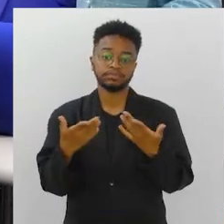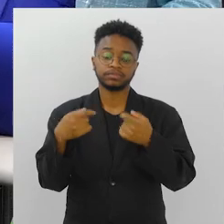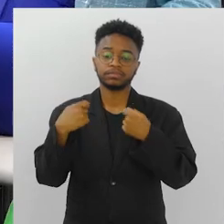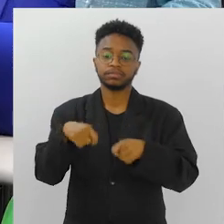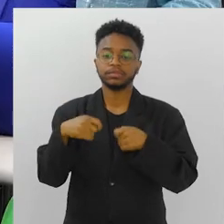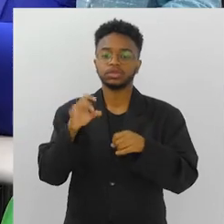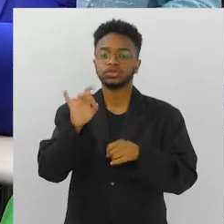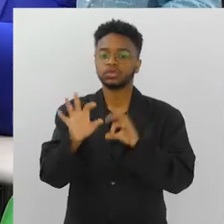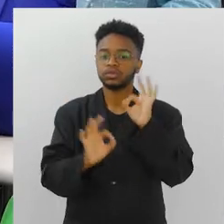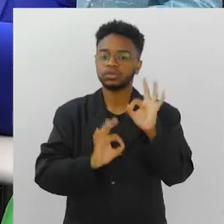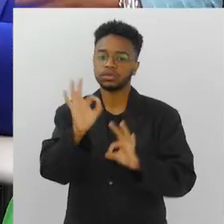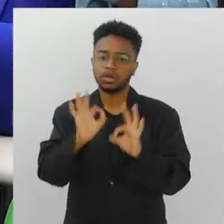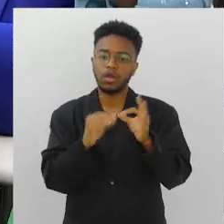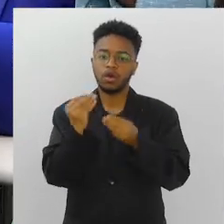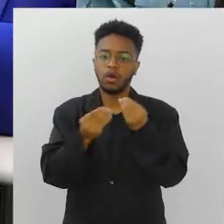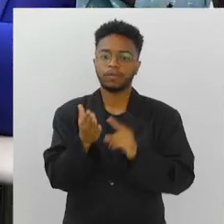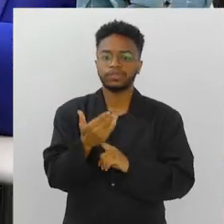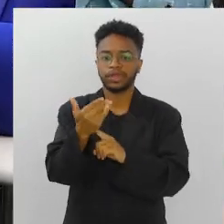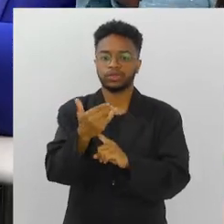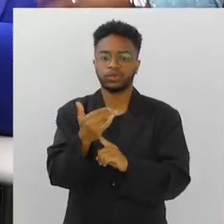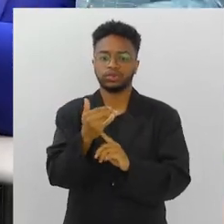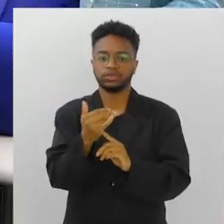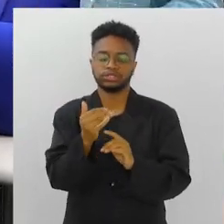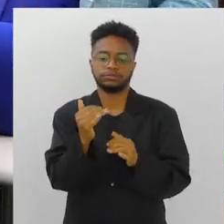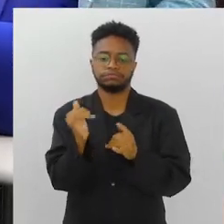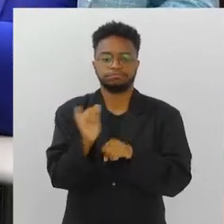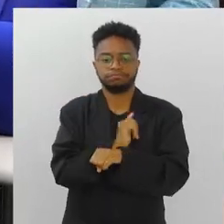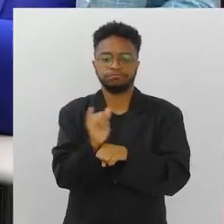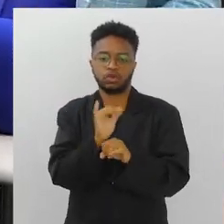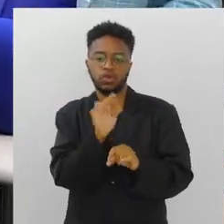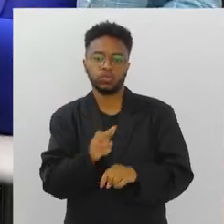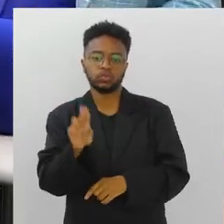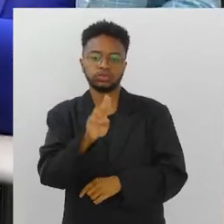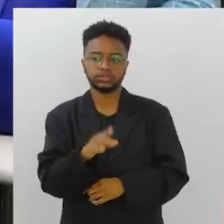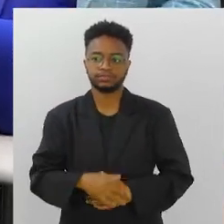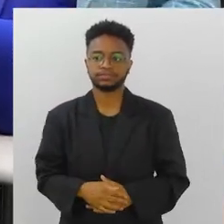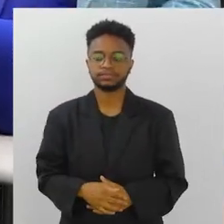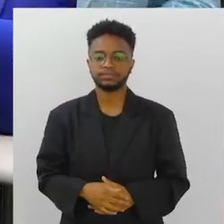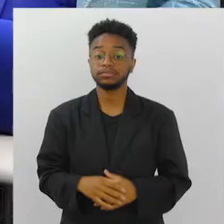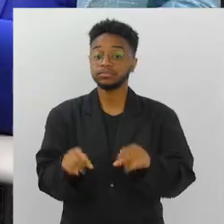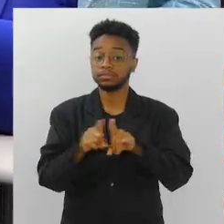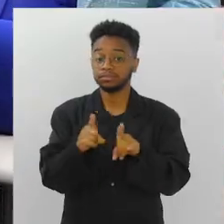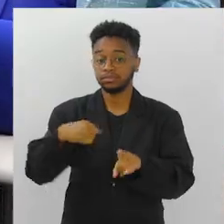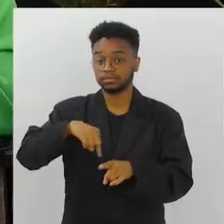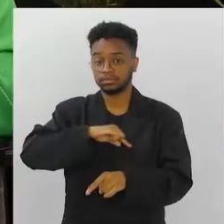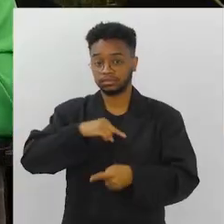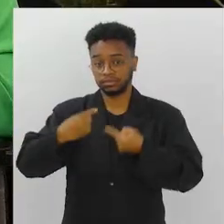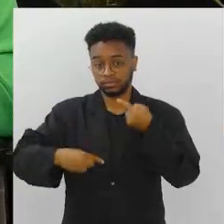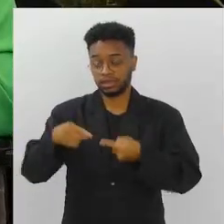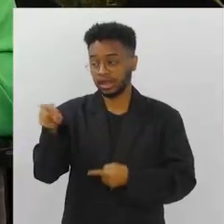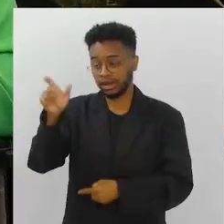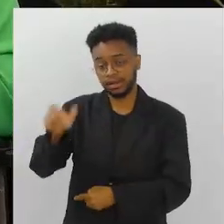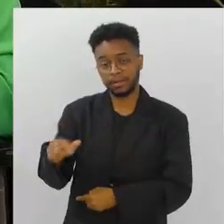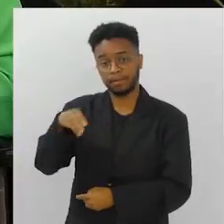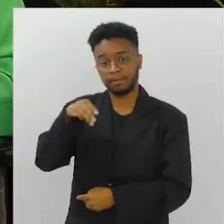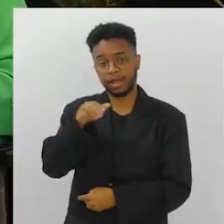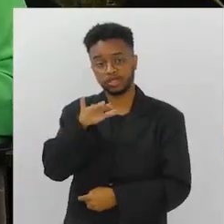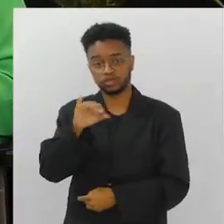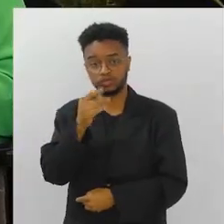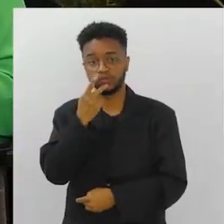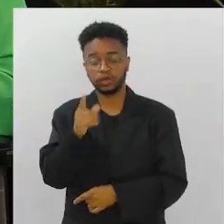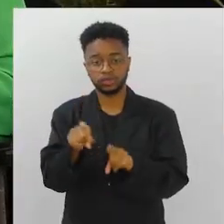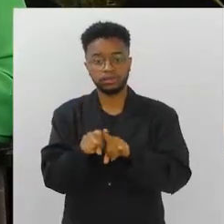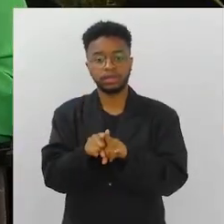Basta modular a tecnologia, exatamente. Basta saber fazer usar. E a gente falou aqui, o Márcio chegou a citar